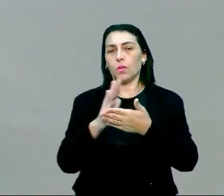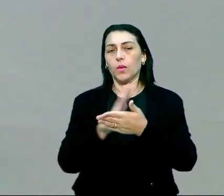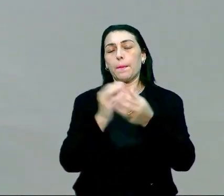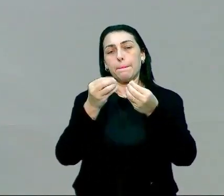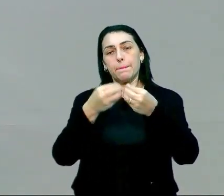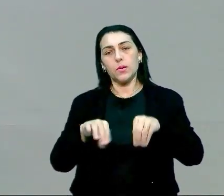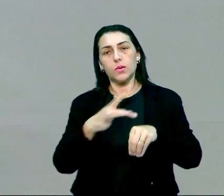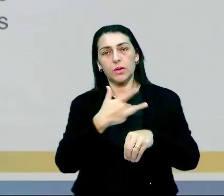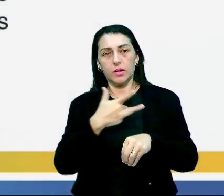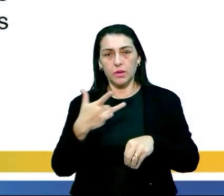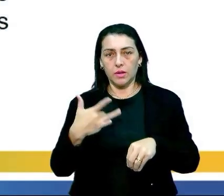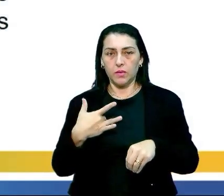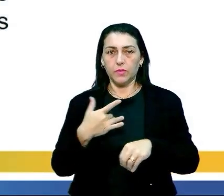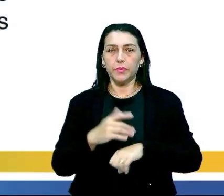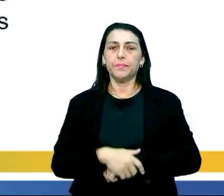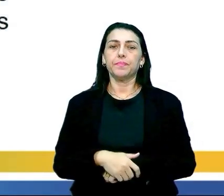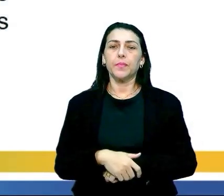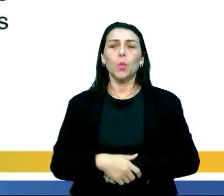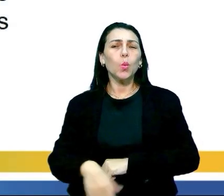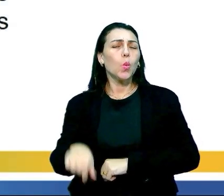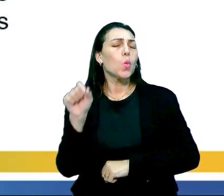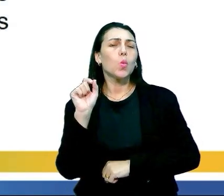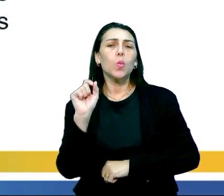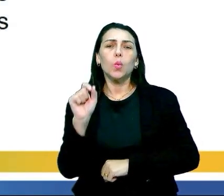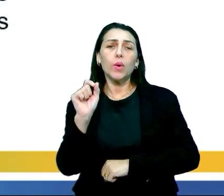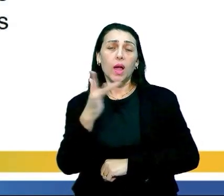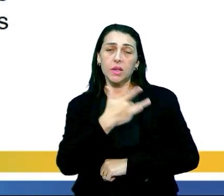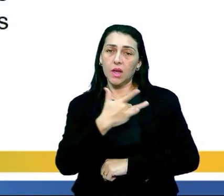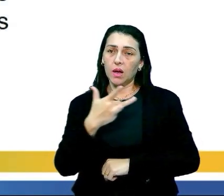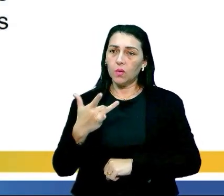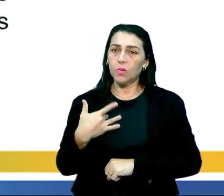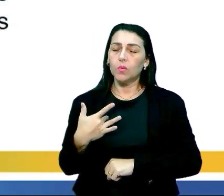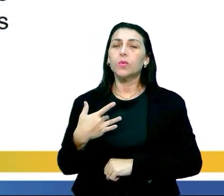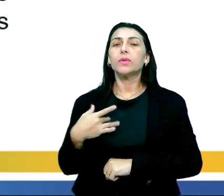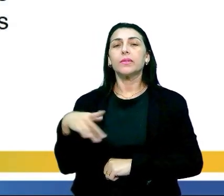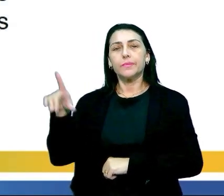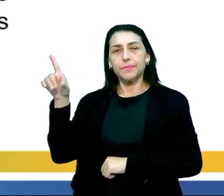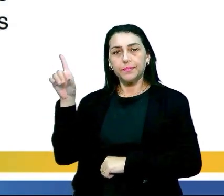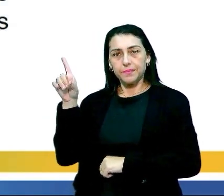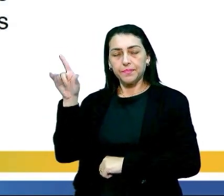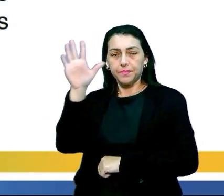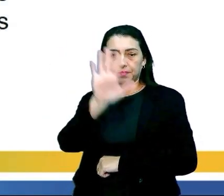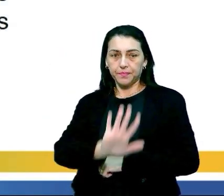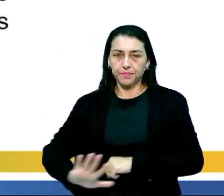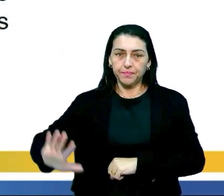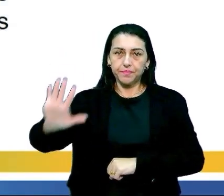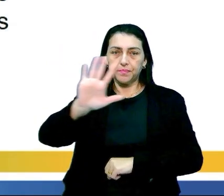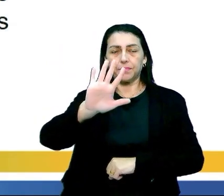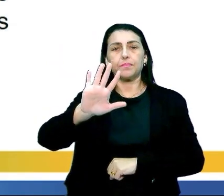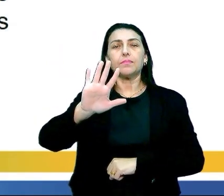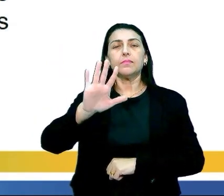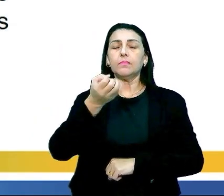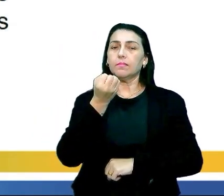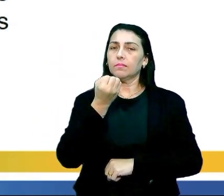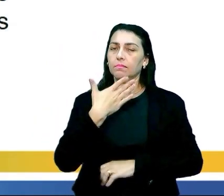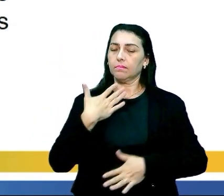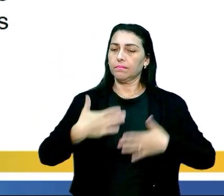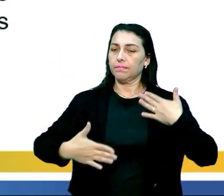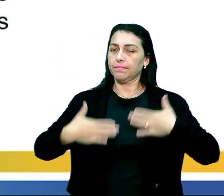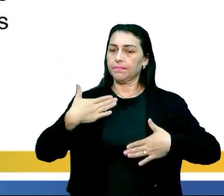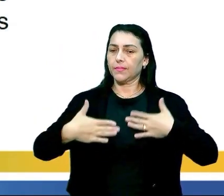afeta a saúde. Tranquilo? Então, a saúde vai ser esse direcionamento geral, desse completo bem-estar.